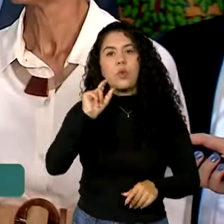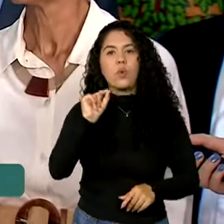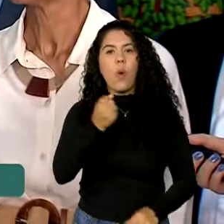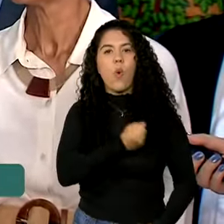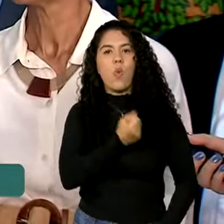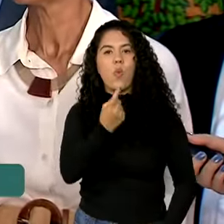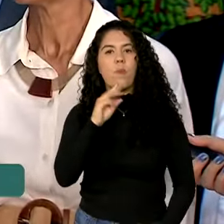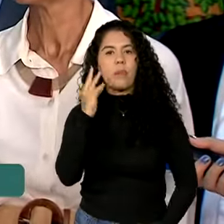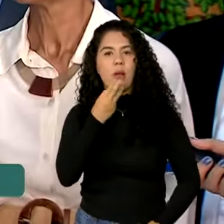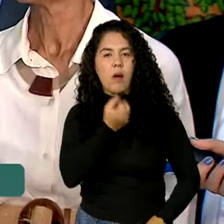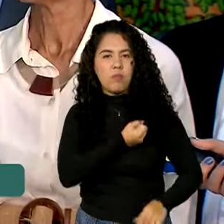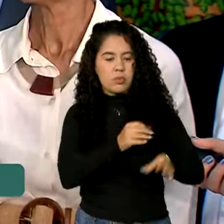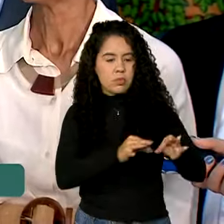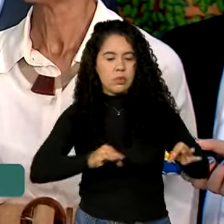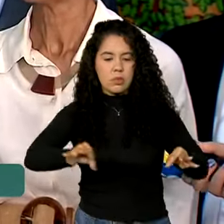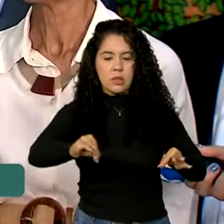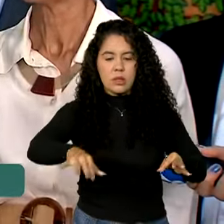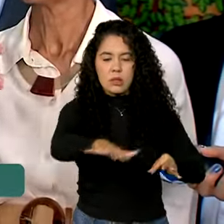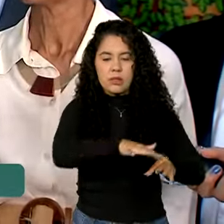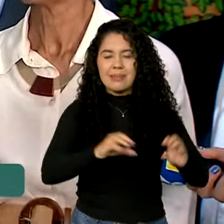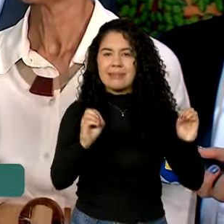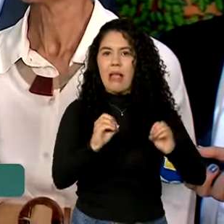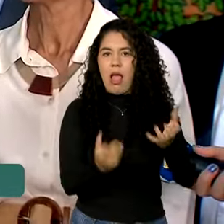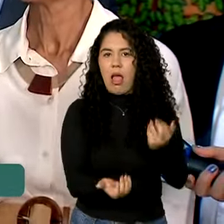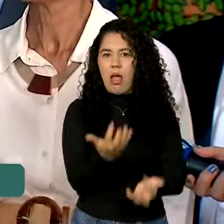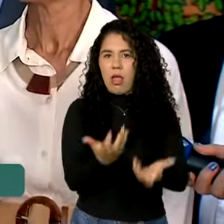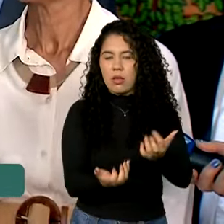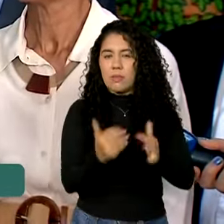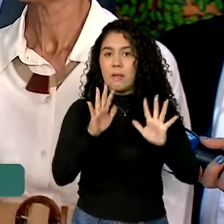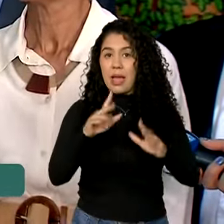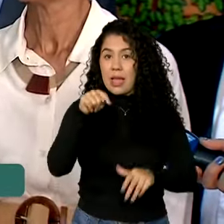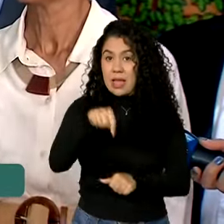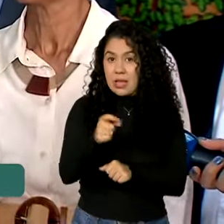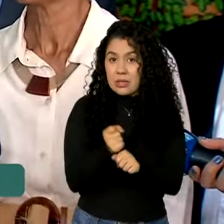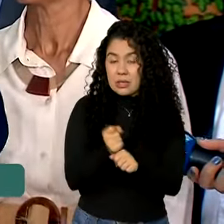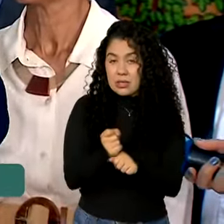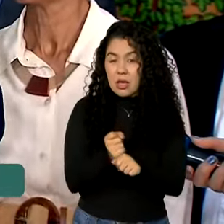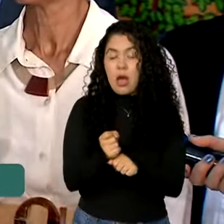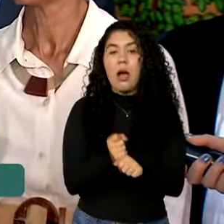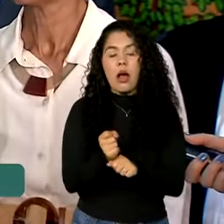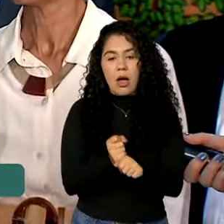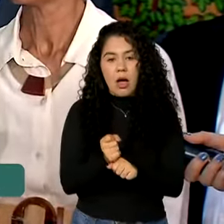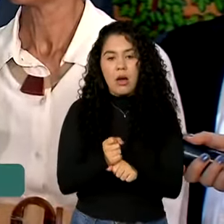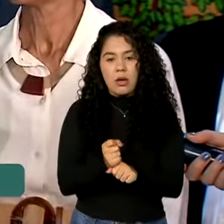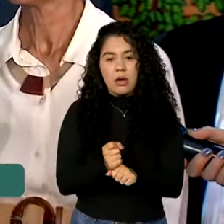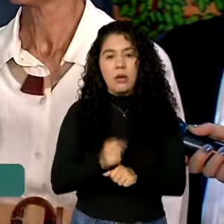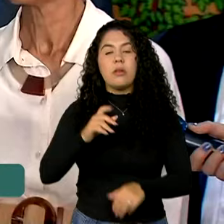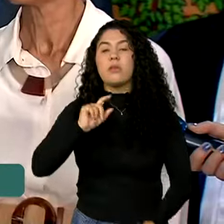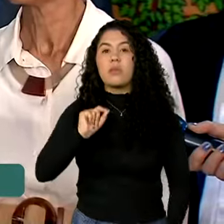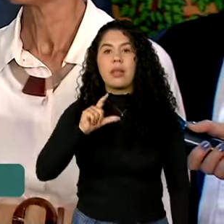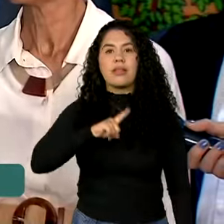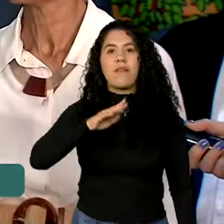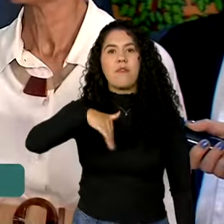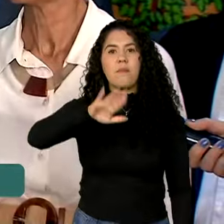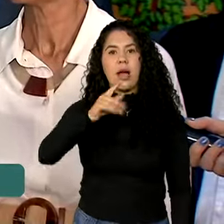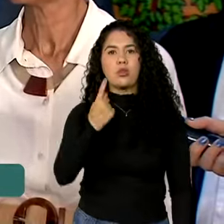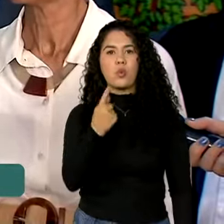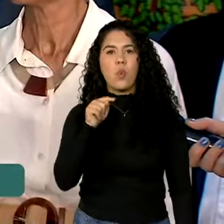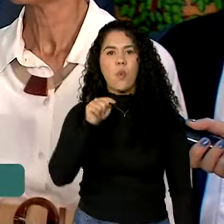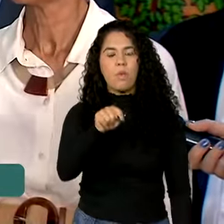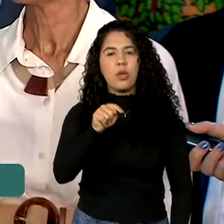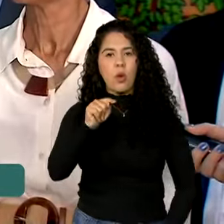Pantanal. Em 2020 foram 3 milhões e meio, esse ano 2 milhões, a partir de mais de mil homens presentes ao longo de